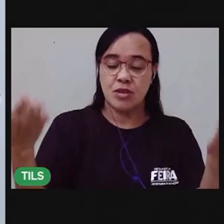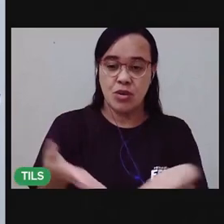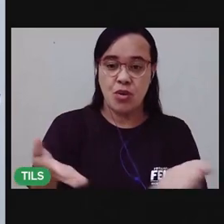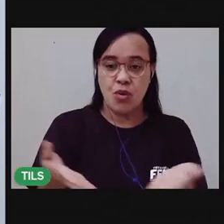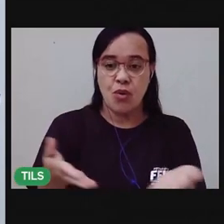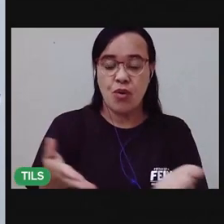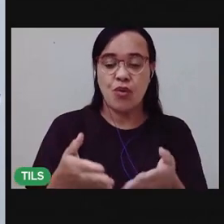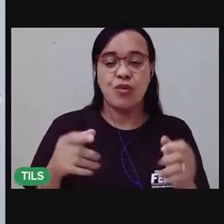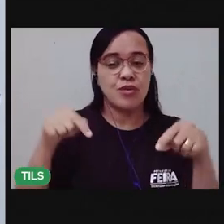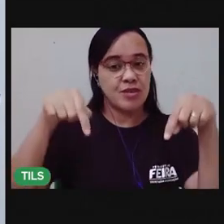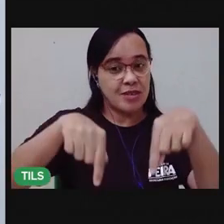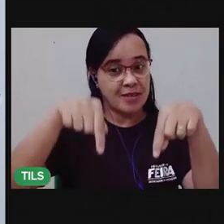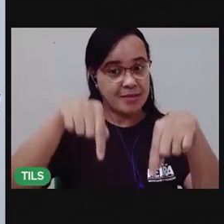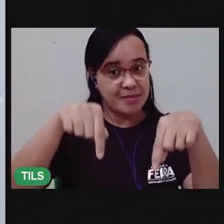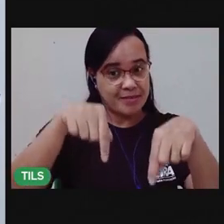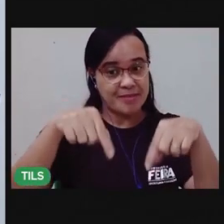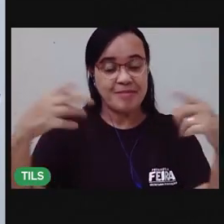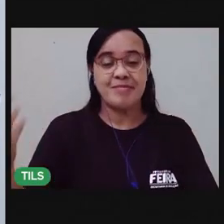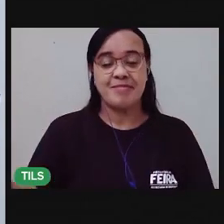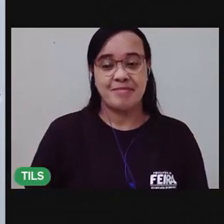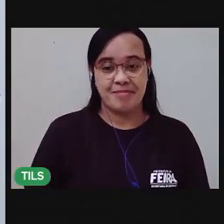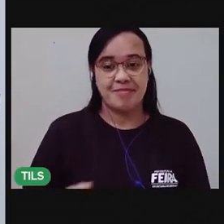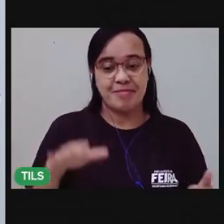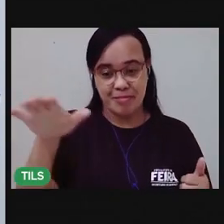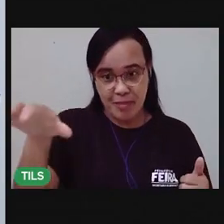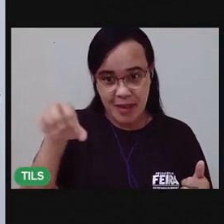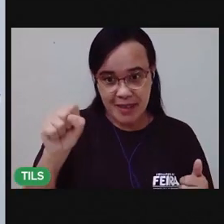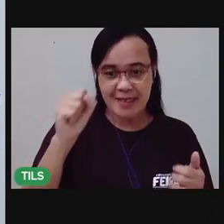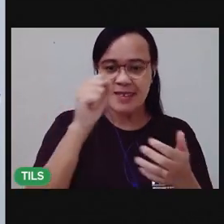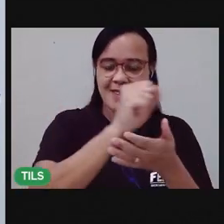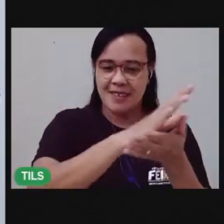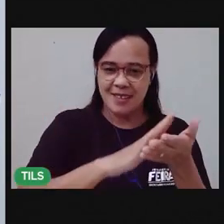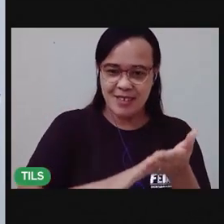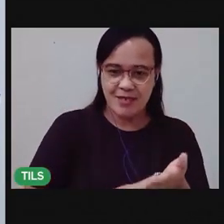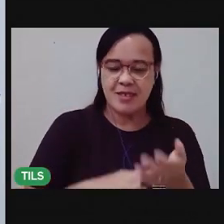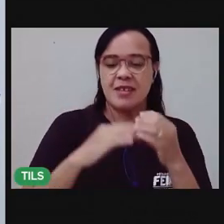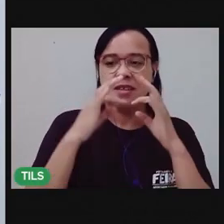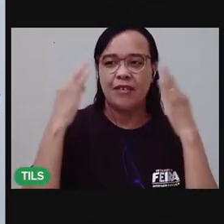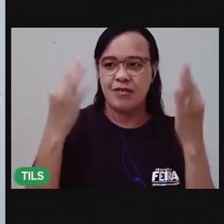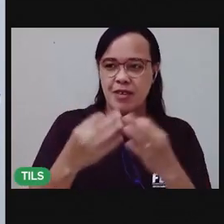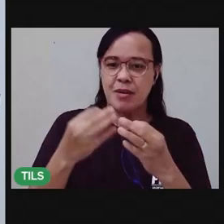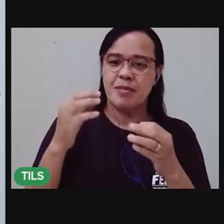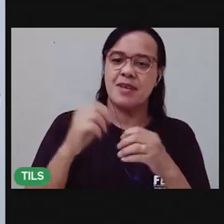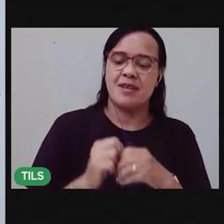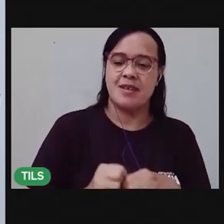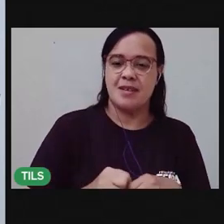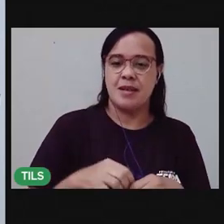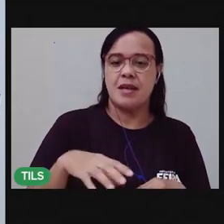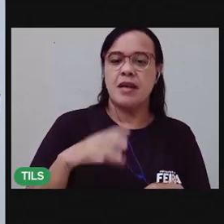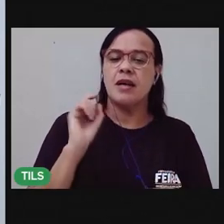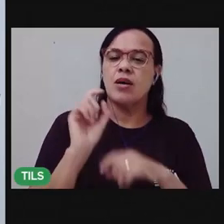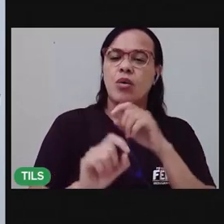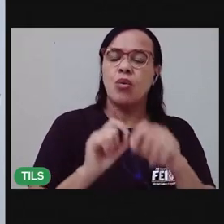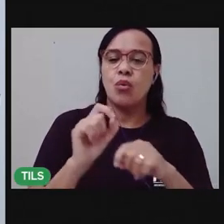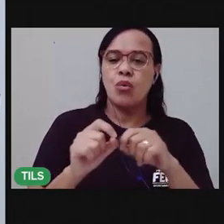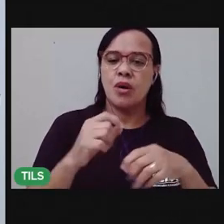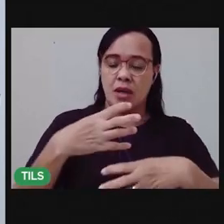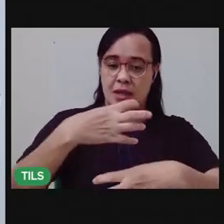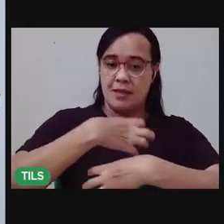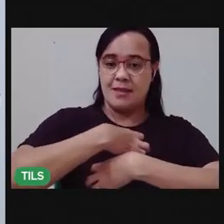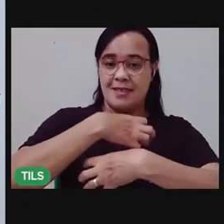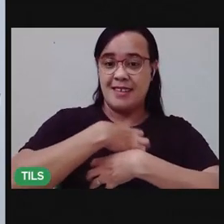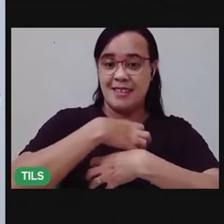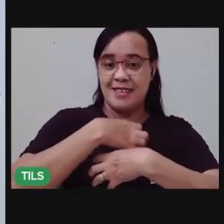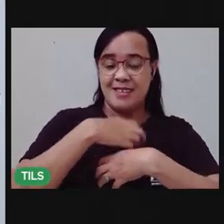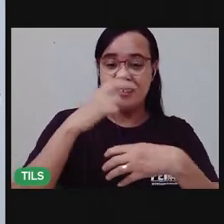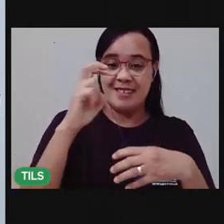desse momento, tá? Pede aí para o seu responsável te dar a atividade que está falando dos sentidos. E